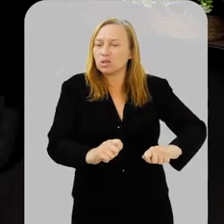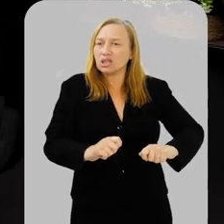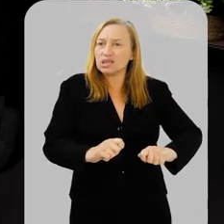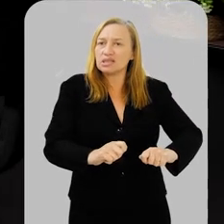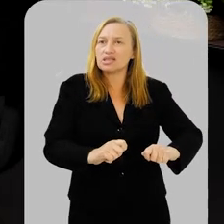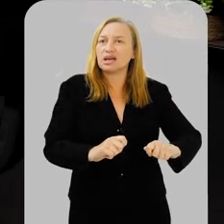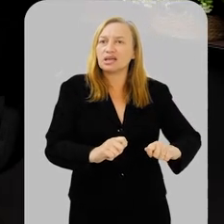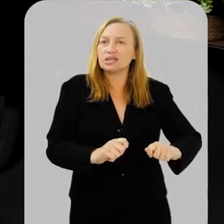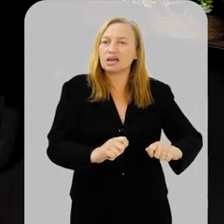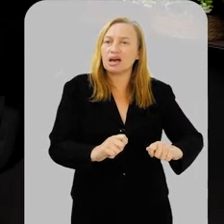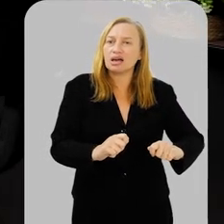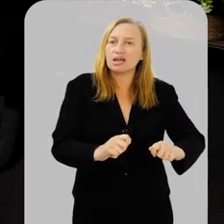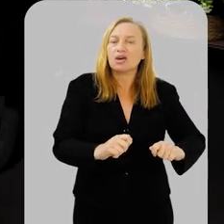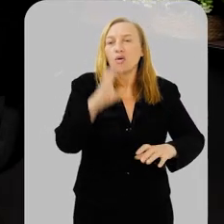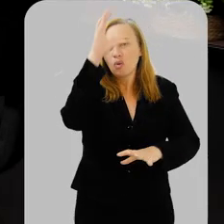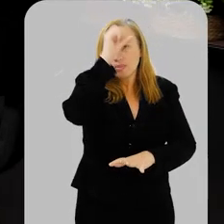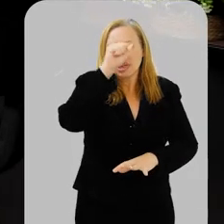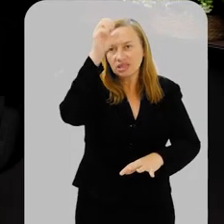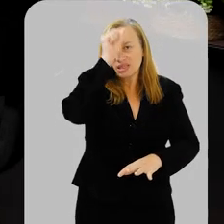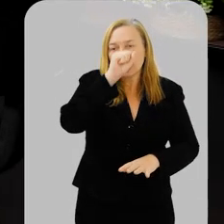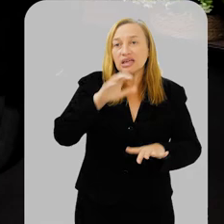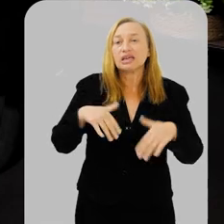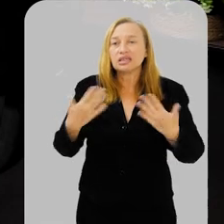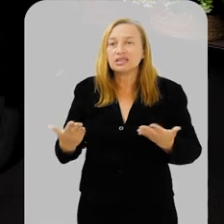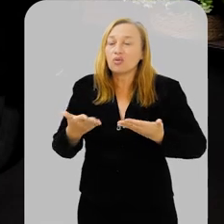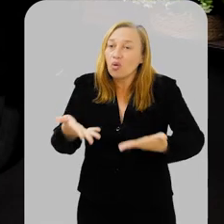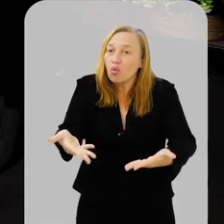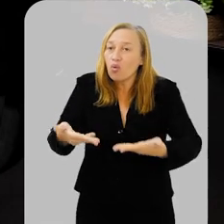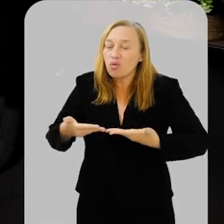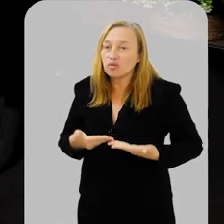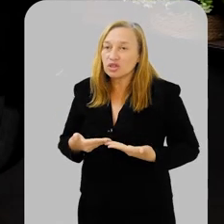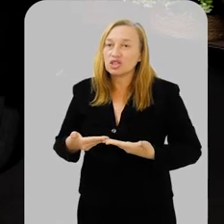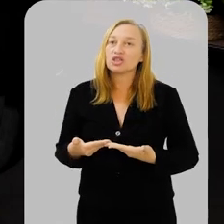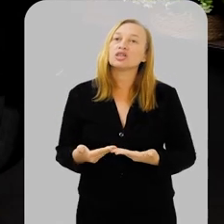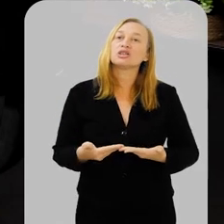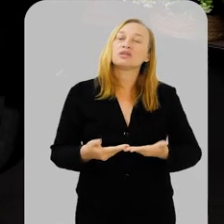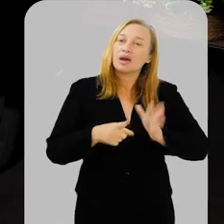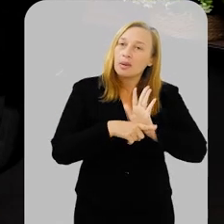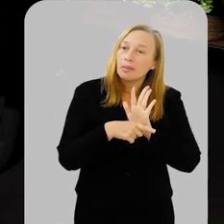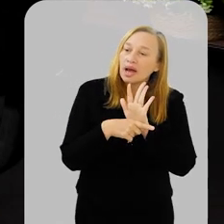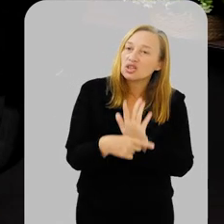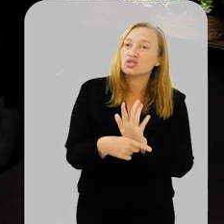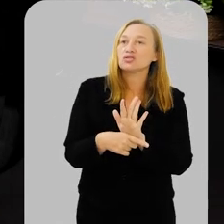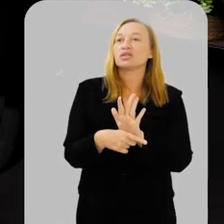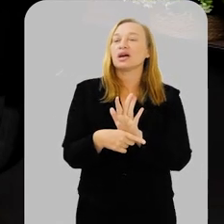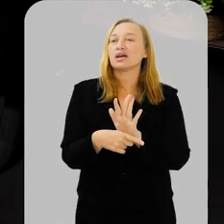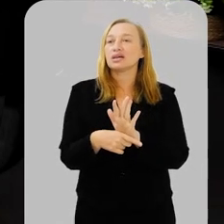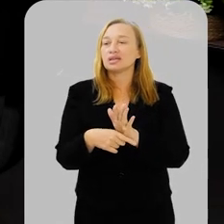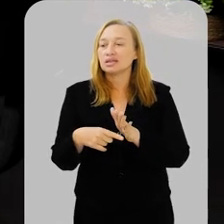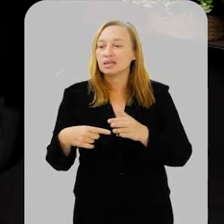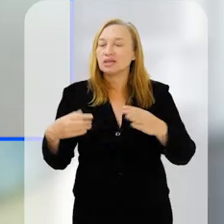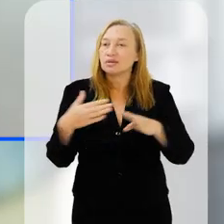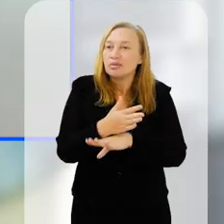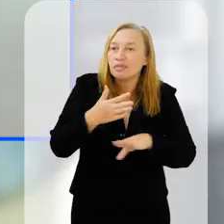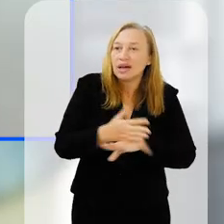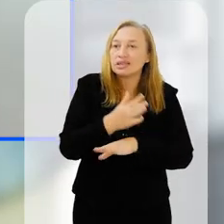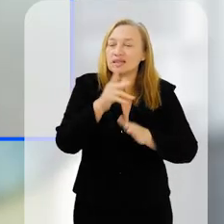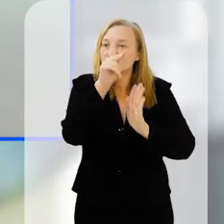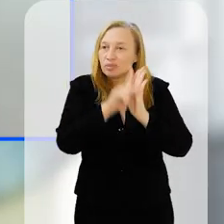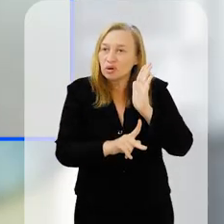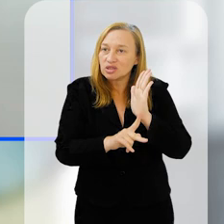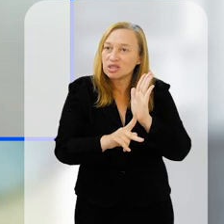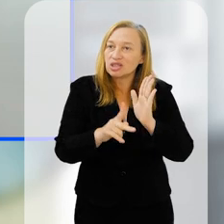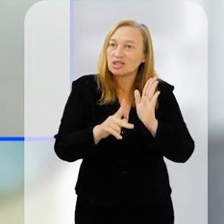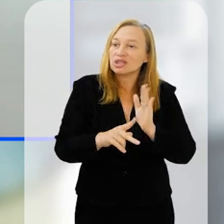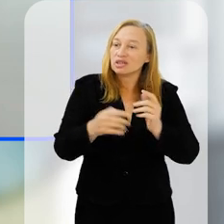potencializar a aprendizagem, então é um convite que a gente faz para contribuir e participar desse